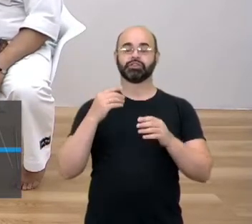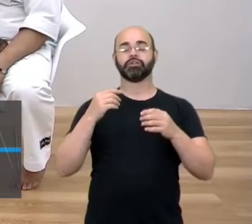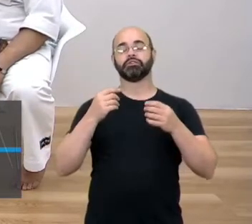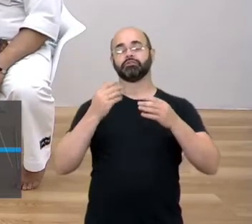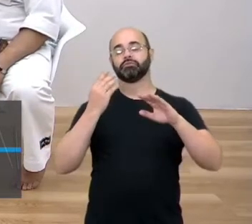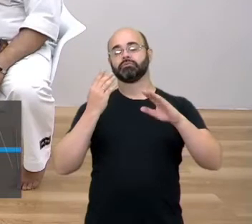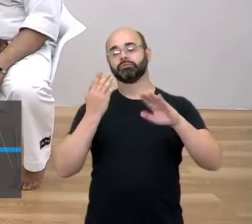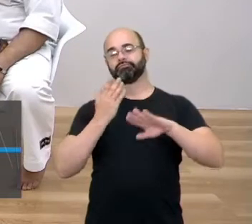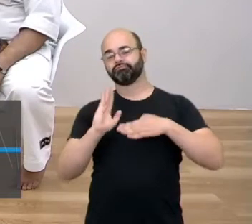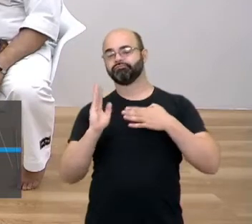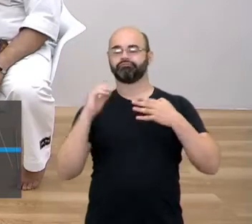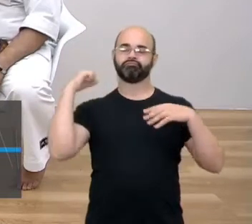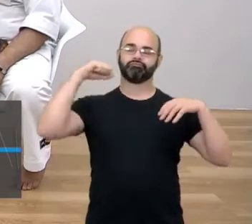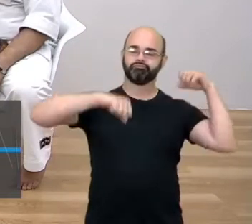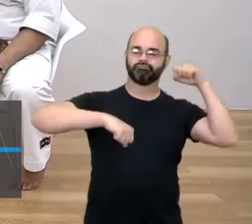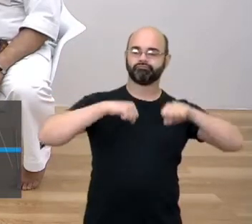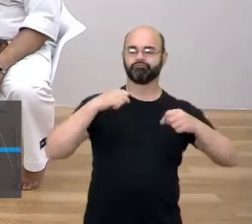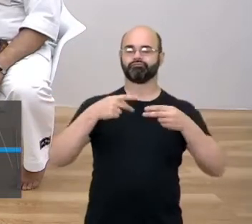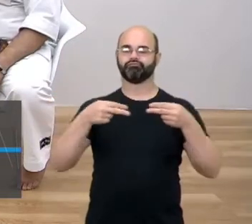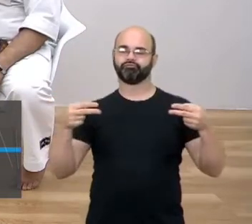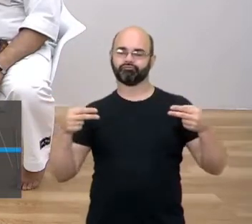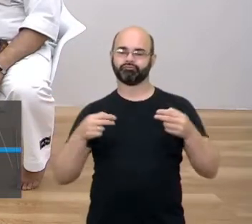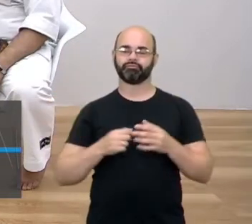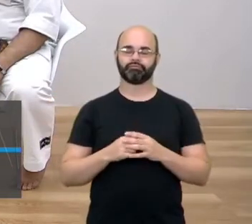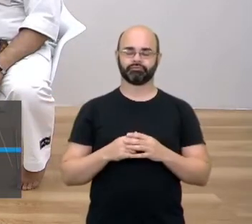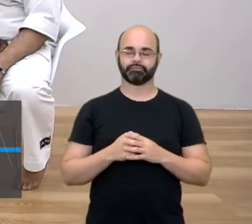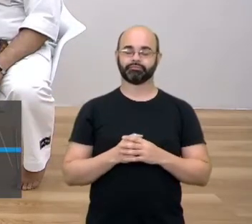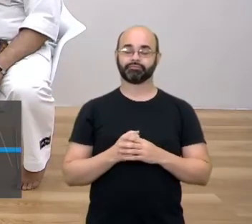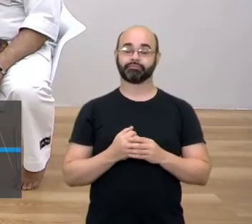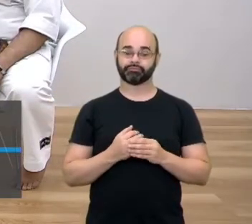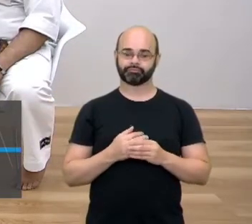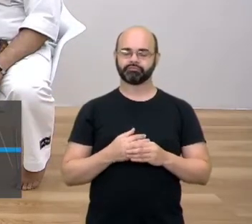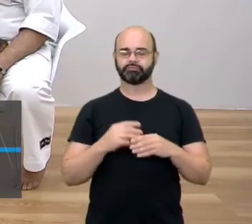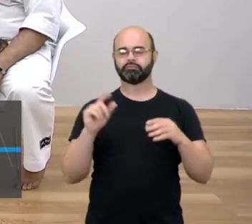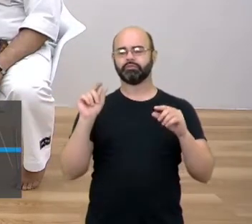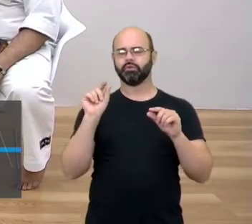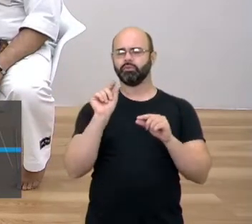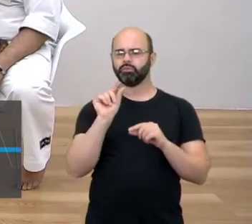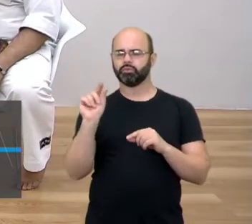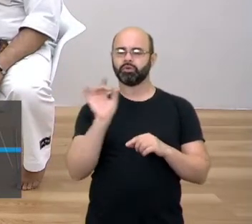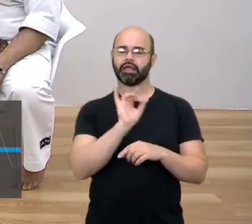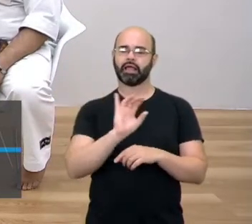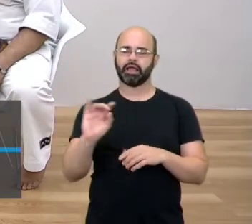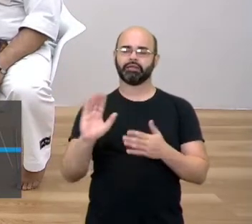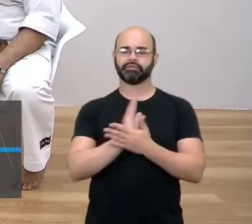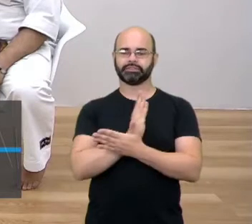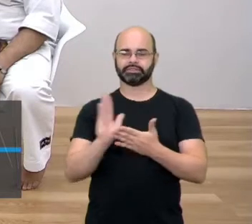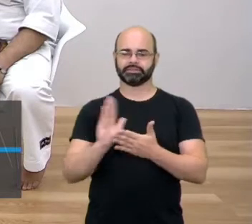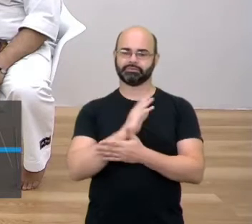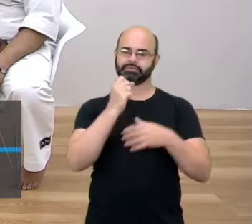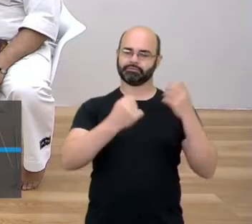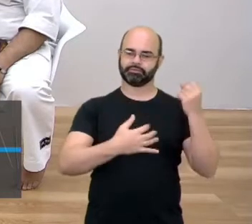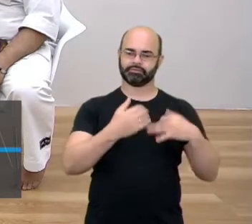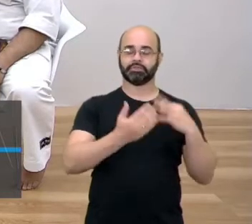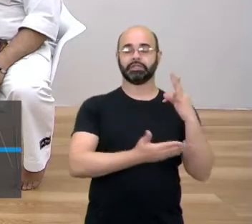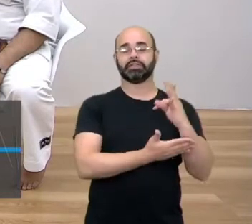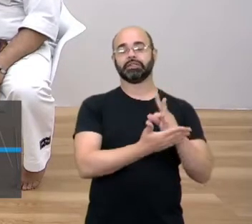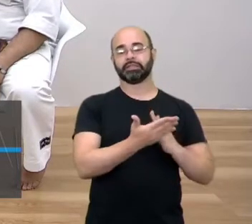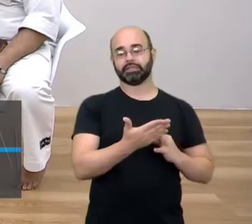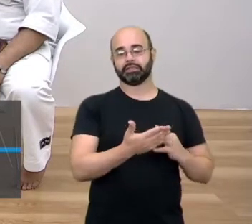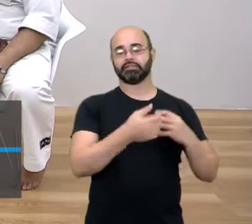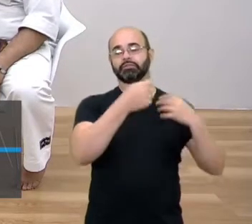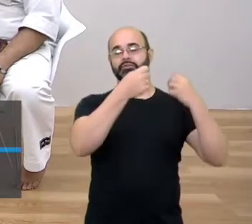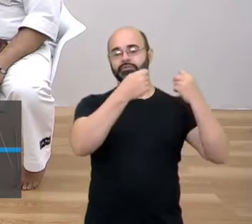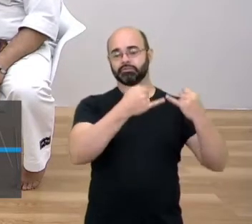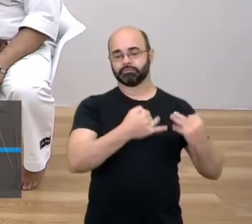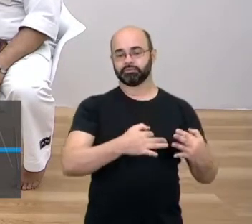Nós falamos um pouquinho de cada luta separadamente. Nós trouxemos textos que disseram,